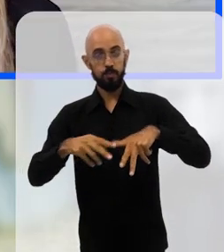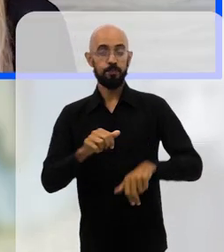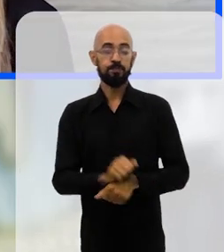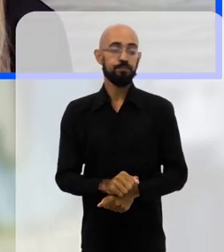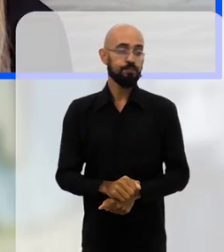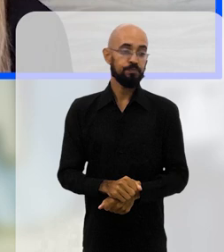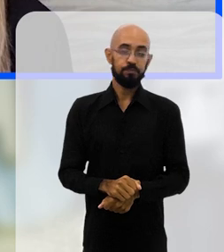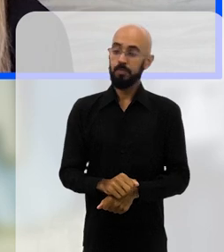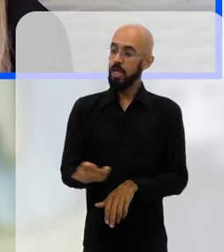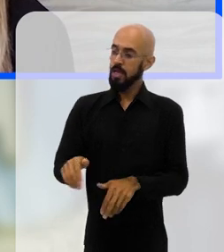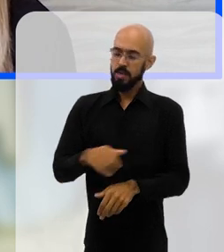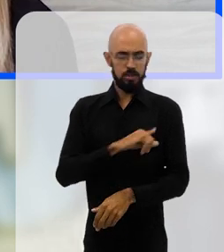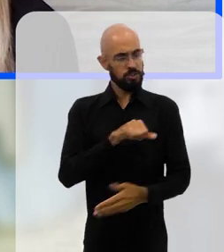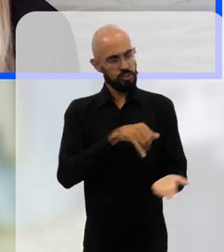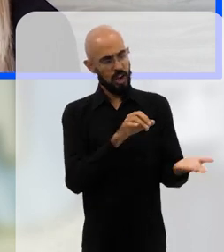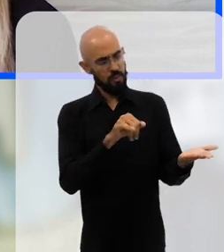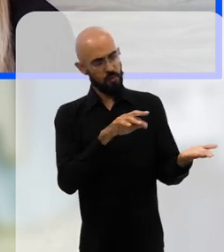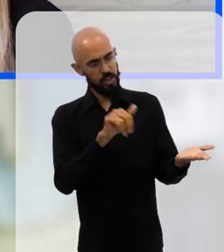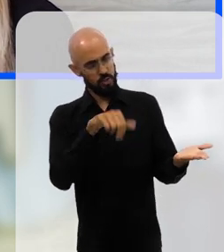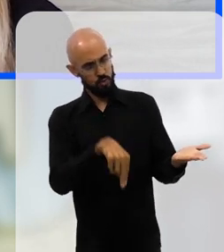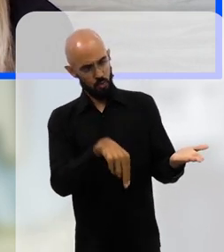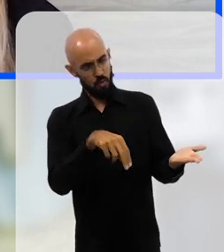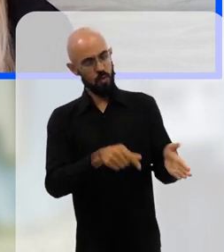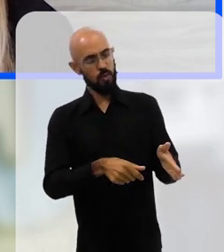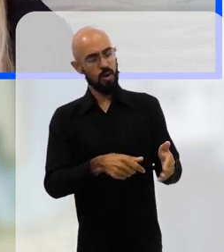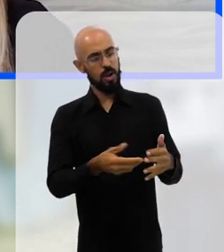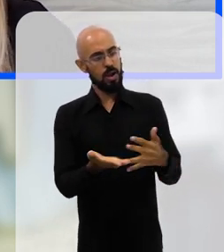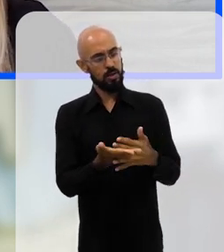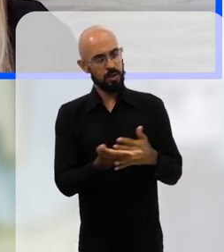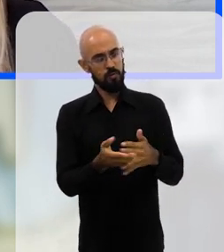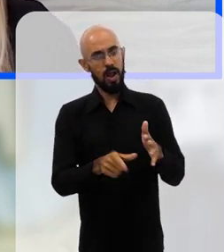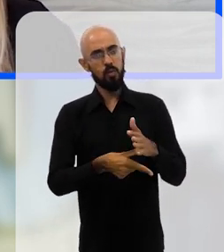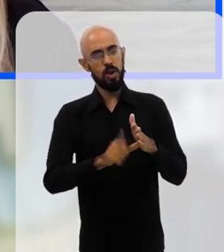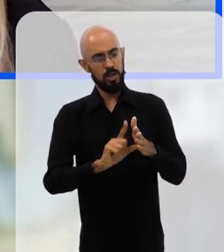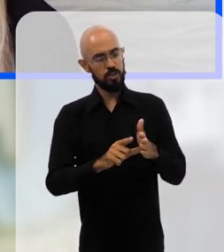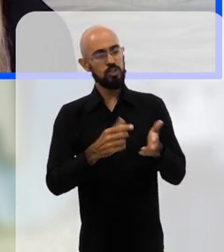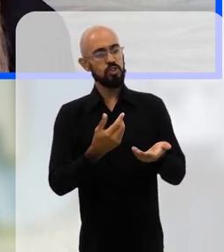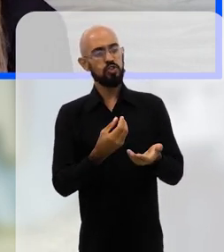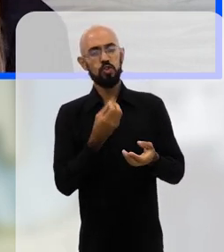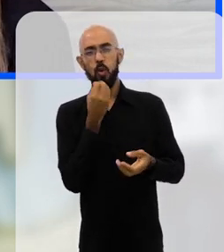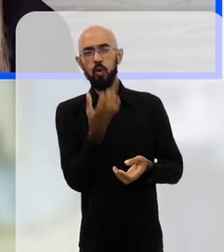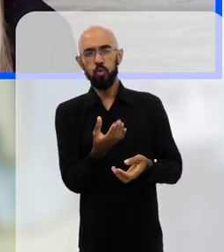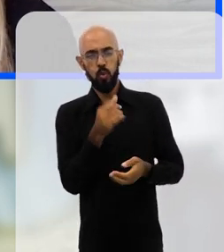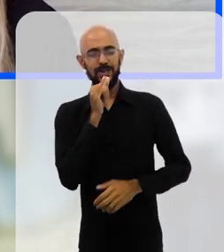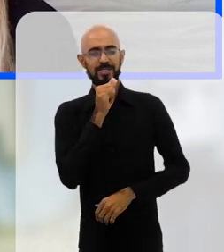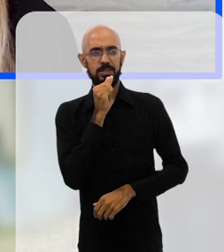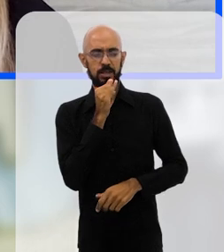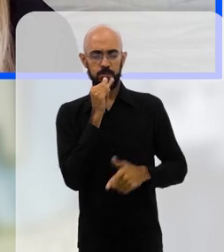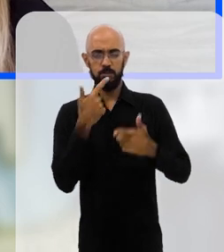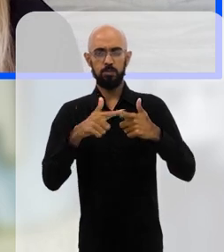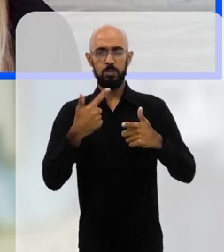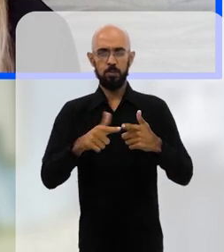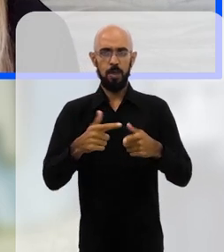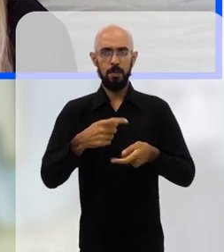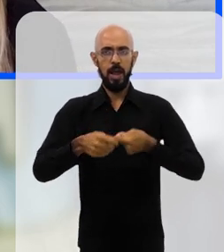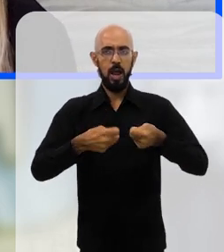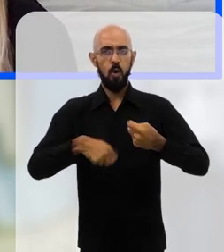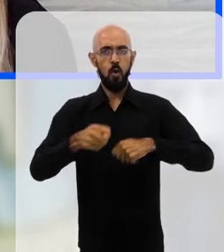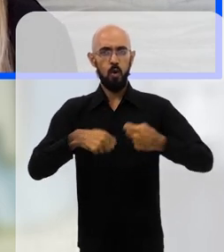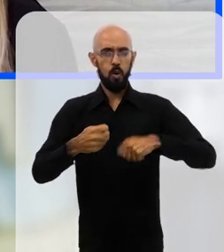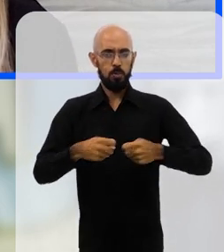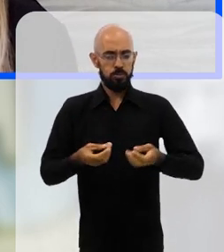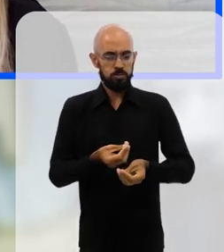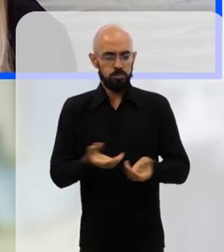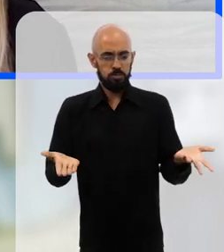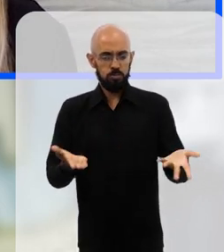Jefferson, no bloco anterior a gente conseguiu citar alguns exemplos, principalmente na questão econômica de distribuição de